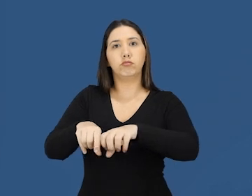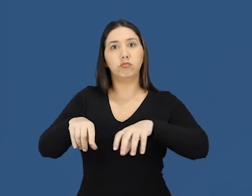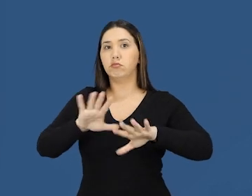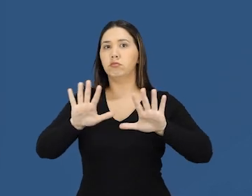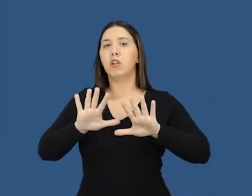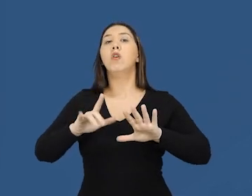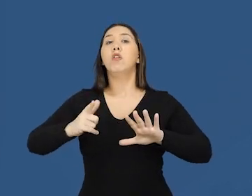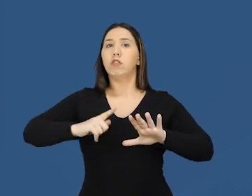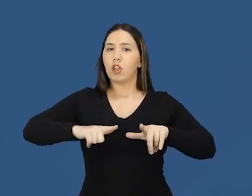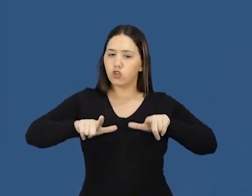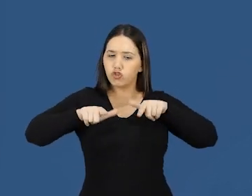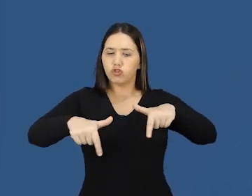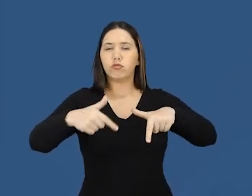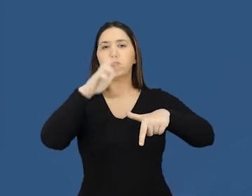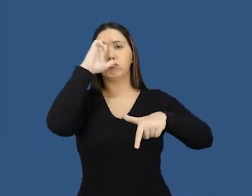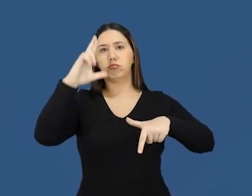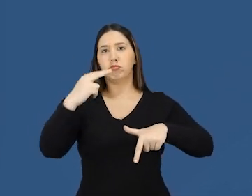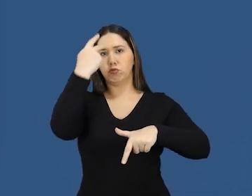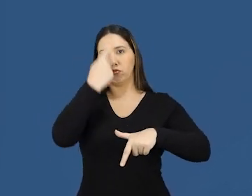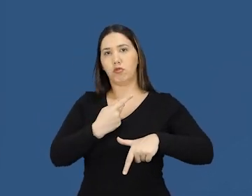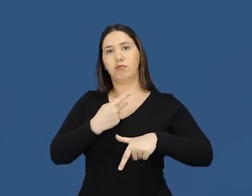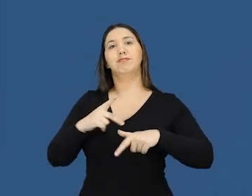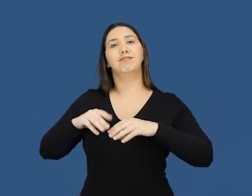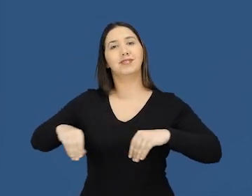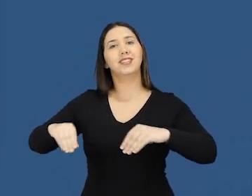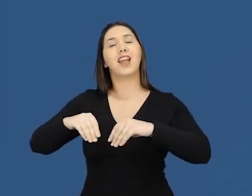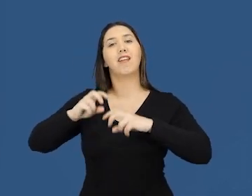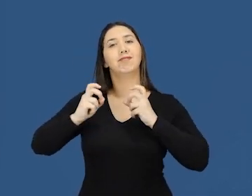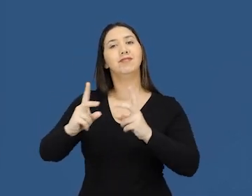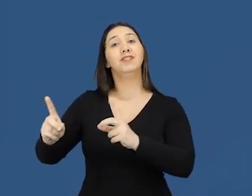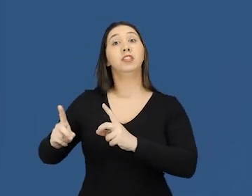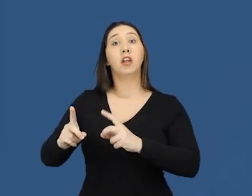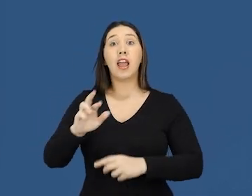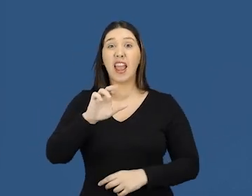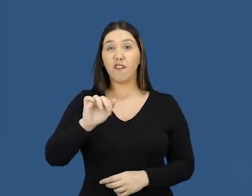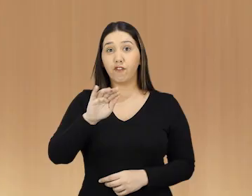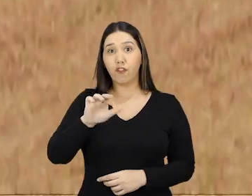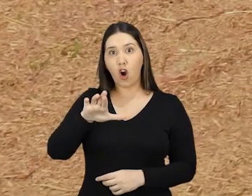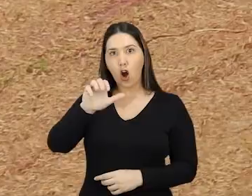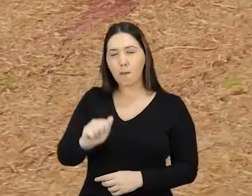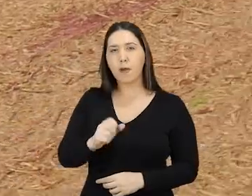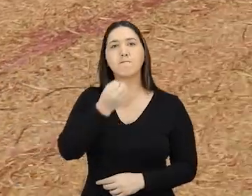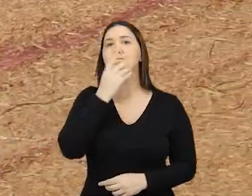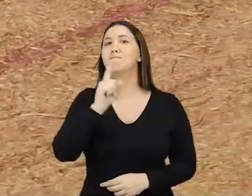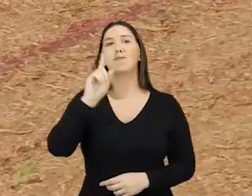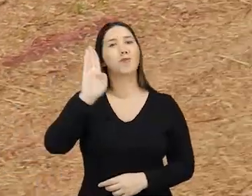Tem algo com base em dados. A informa agrária não deu certo aqui no Brasil. E se depender de mim, acabou.